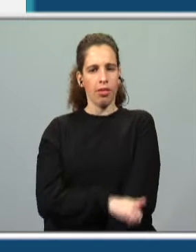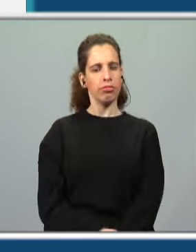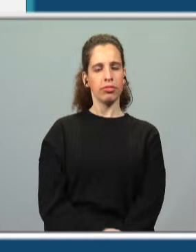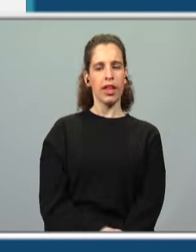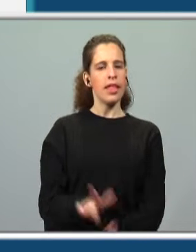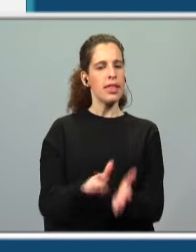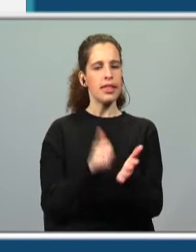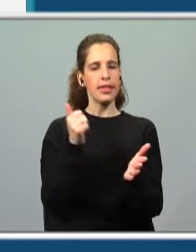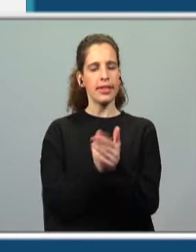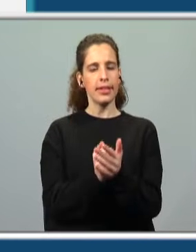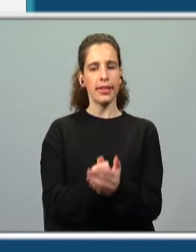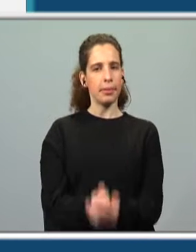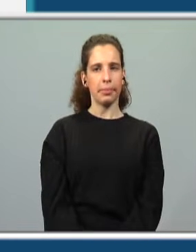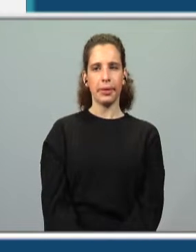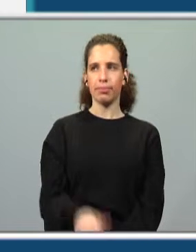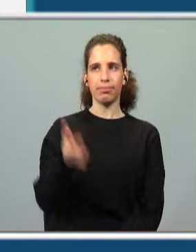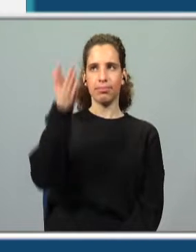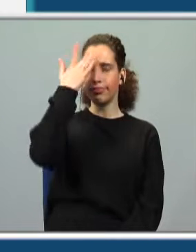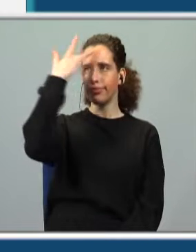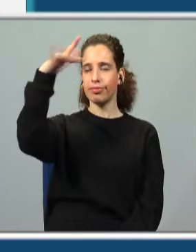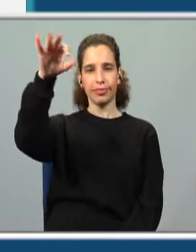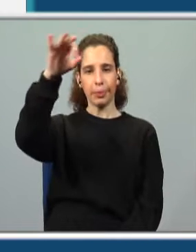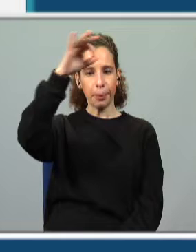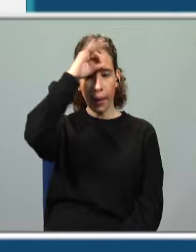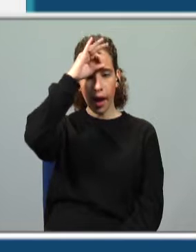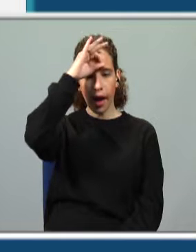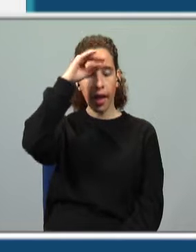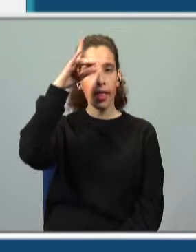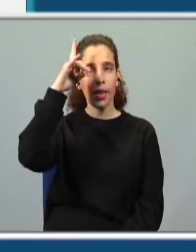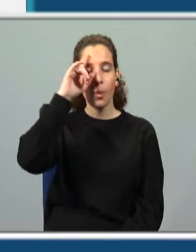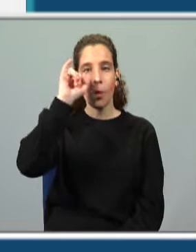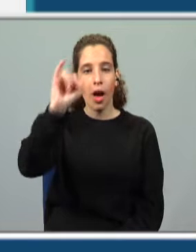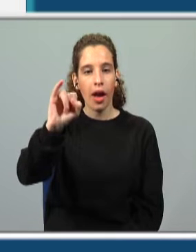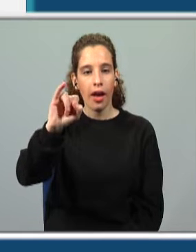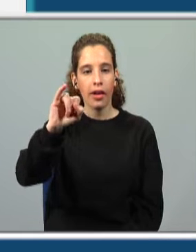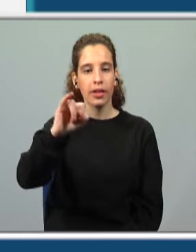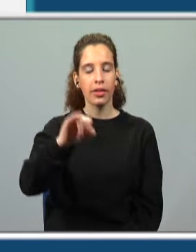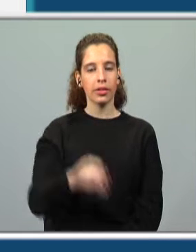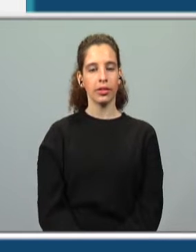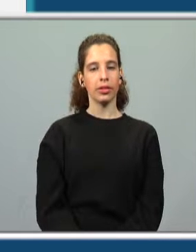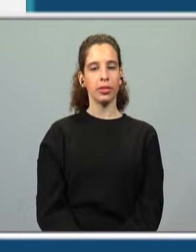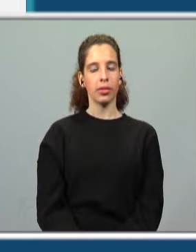andava sempre com a cabeça no ar, teve uma ideia. Foi buscar